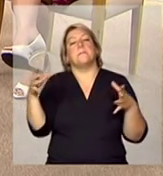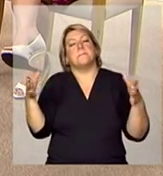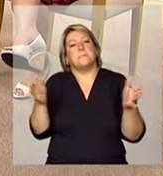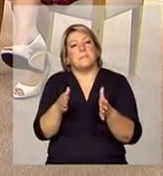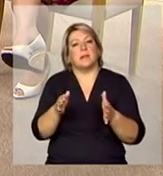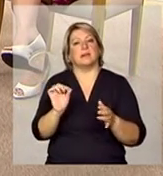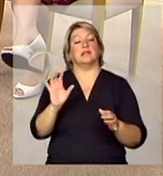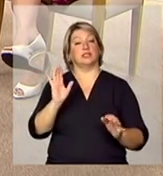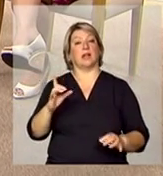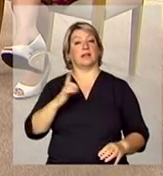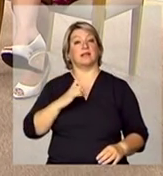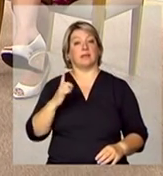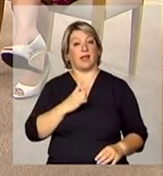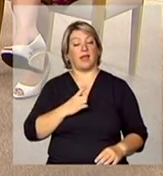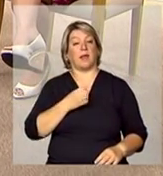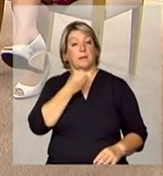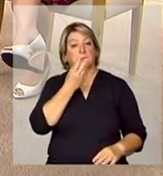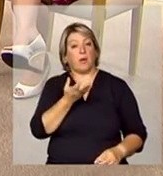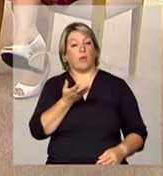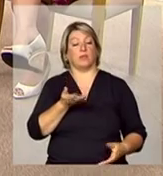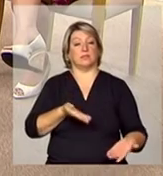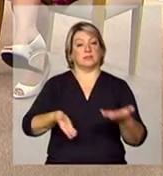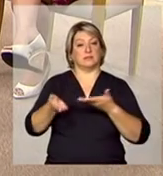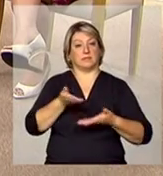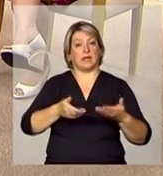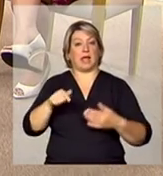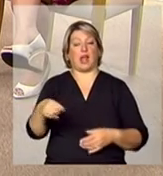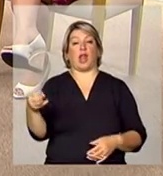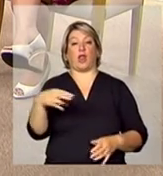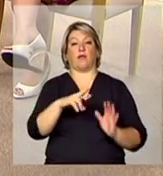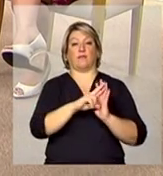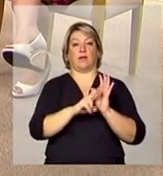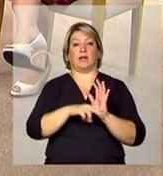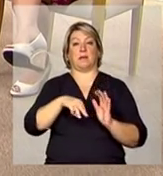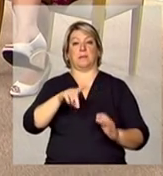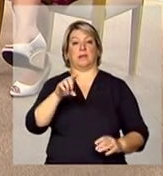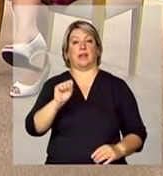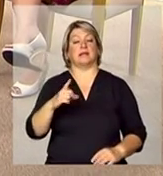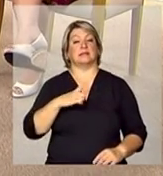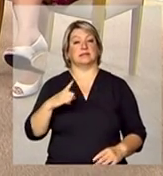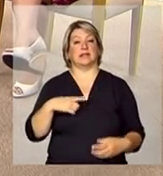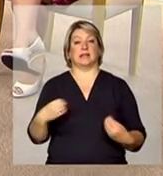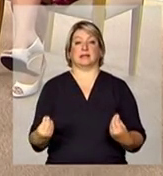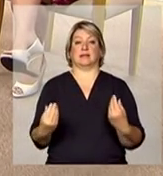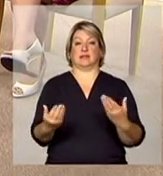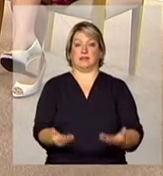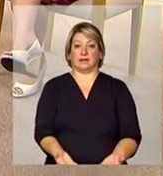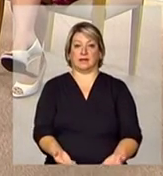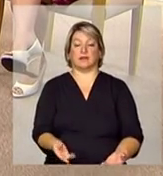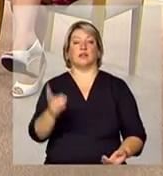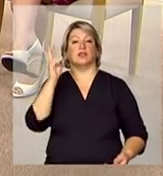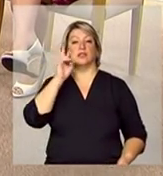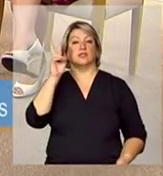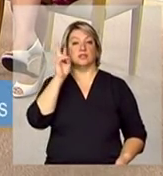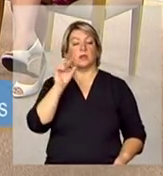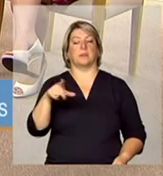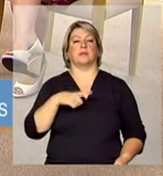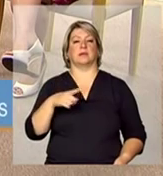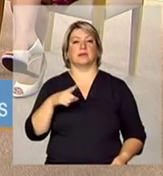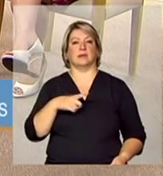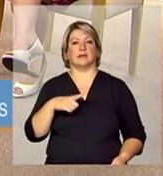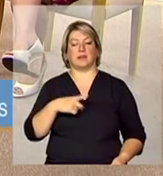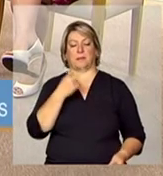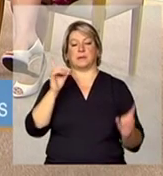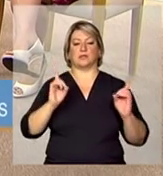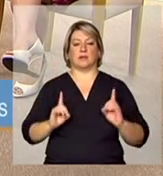forma respondendo para essas novas normativas que o MDS vem trazendo com relação ao acolhimento institucional para pessoas com